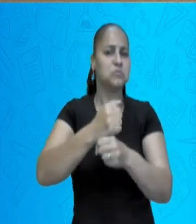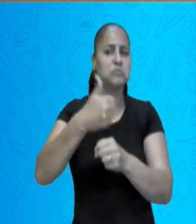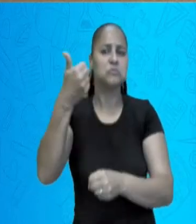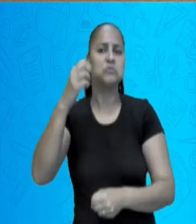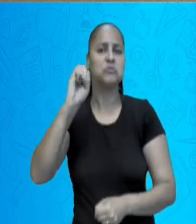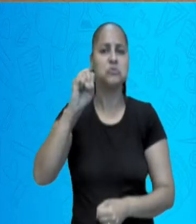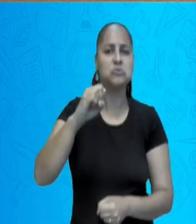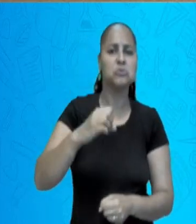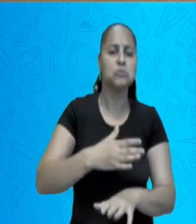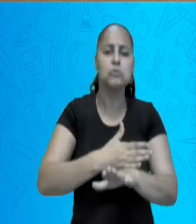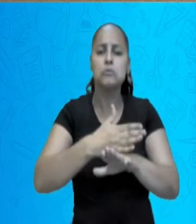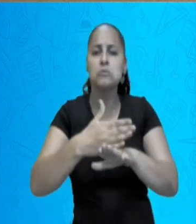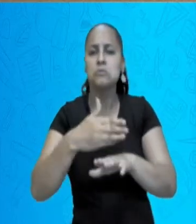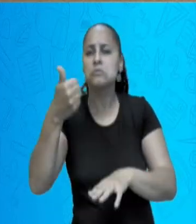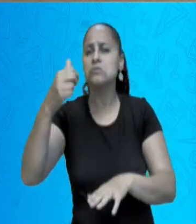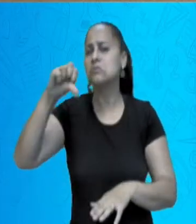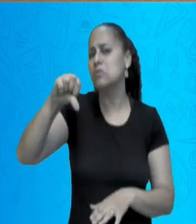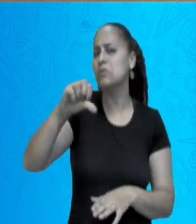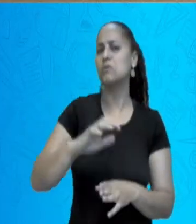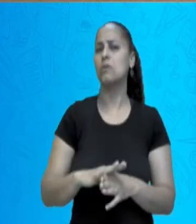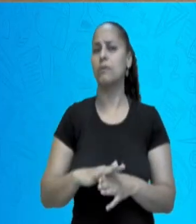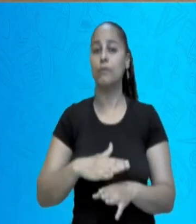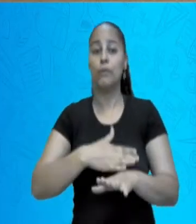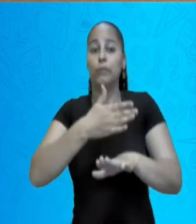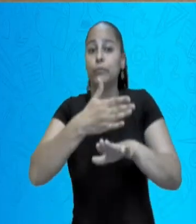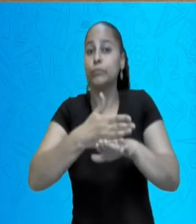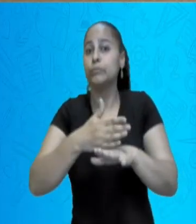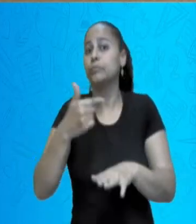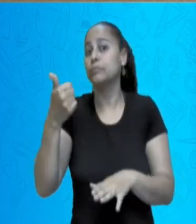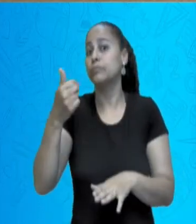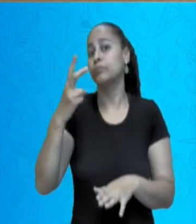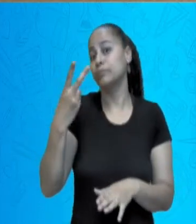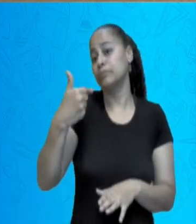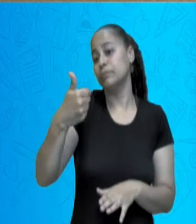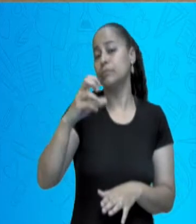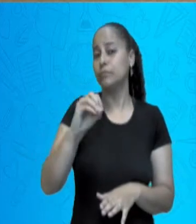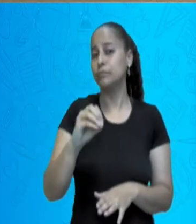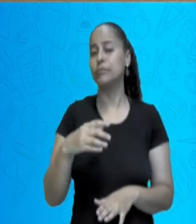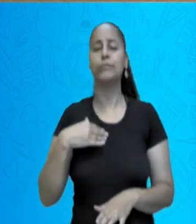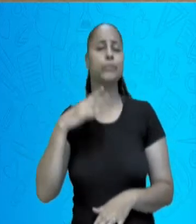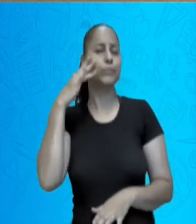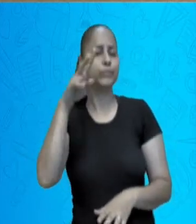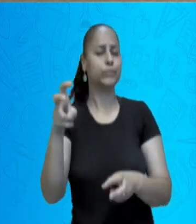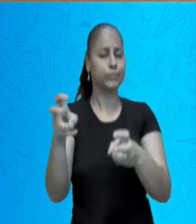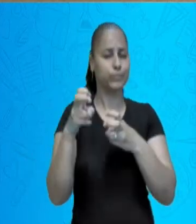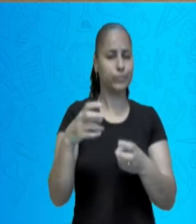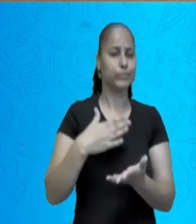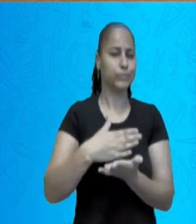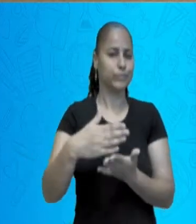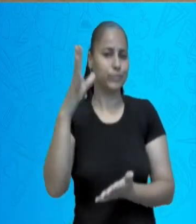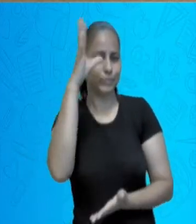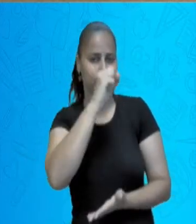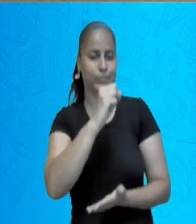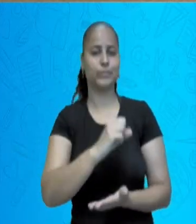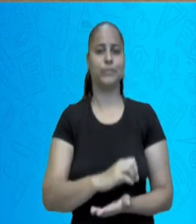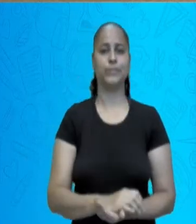XIX, até bem meados do século XX. Parem, prestem atenção e vamos juntos nesse caminho.